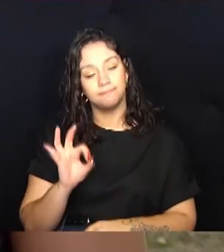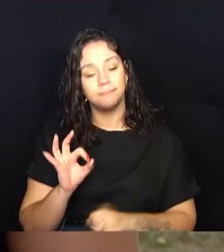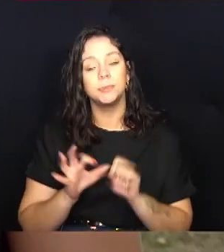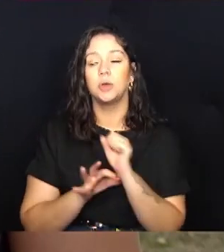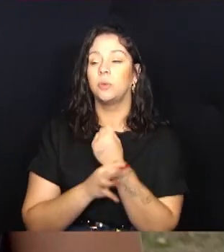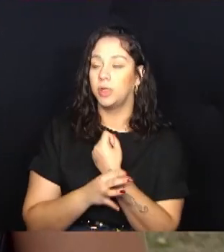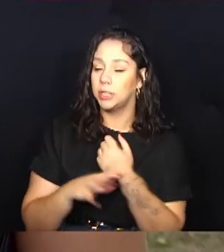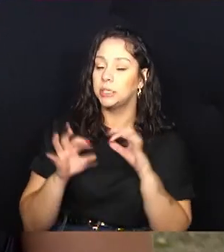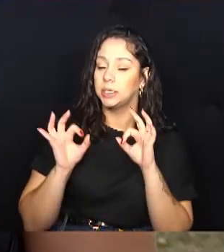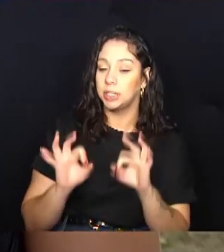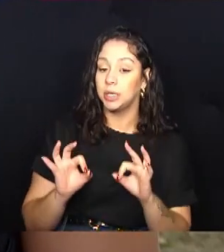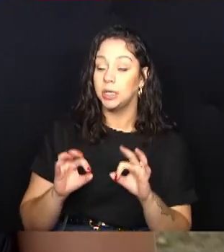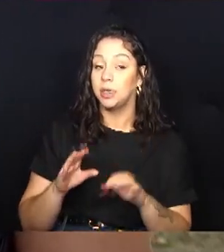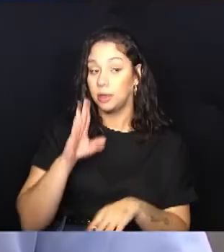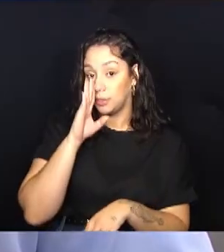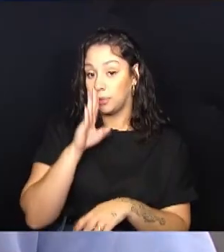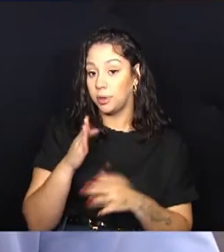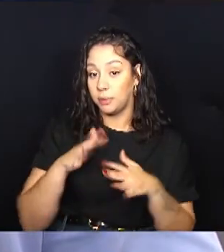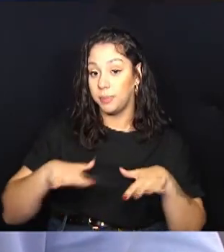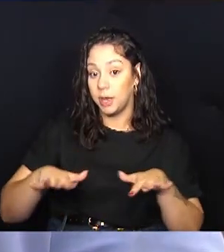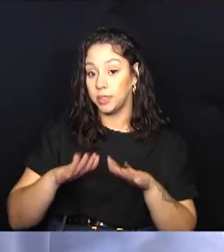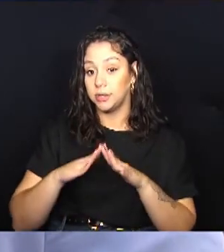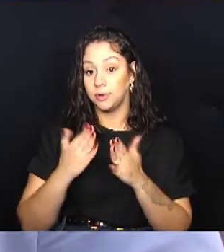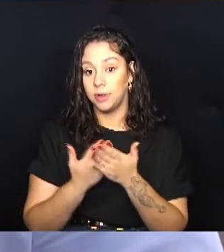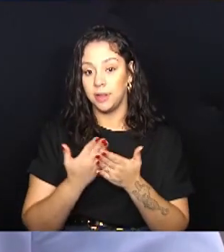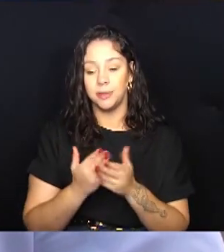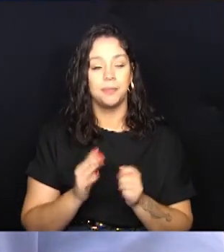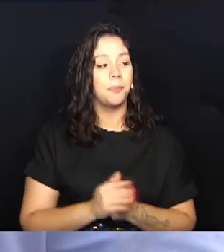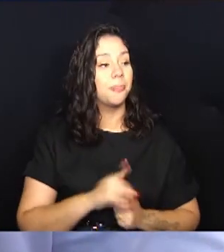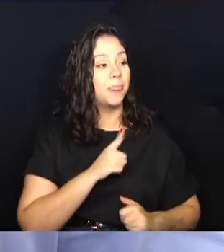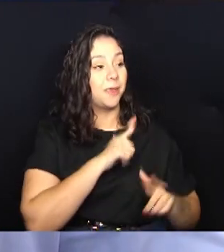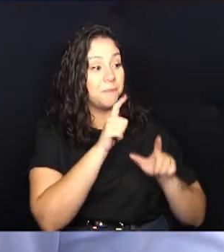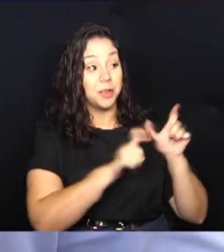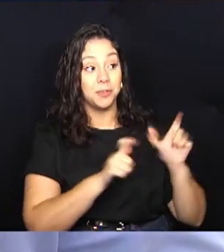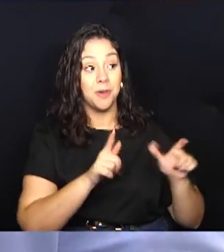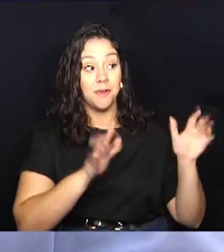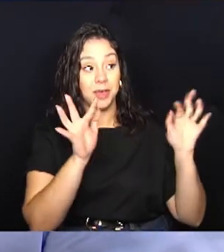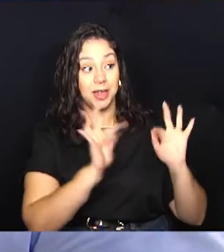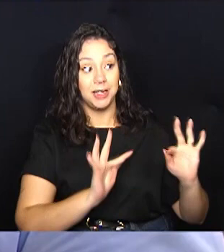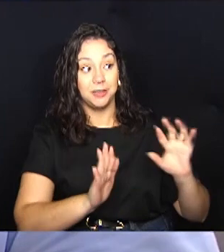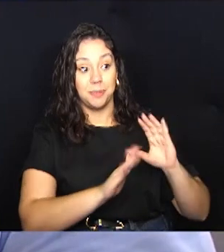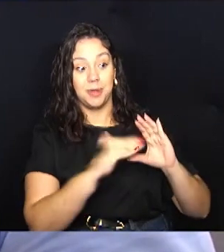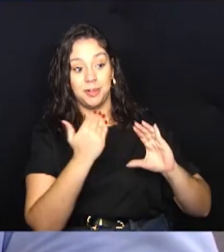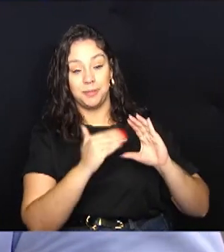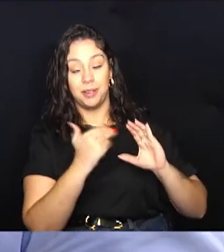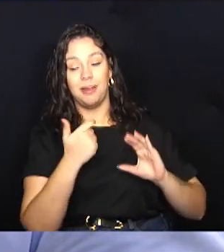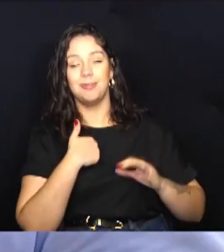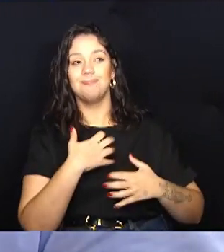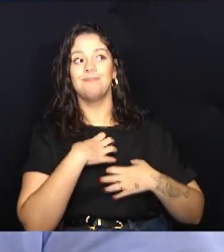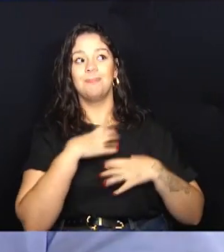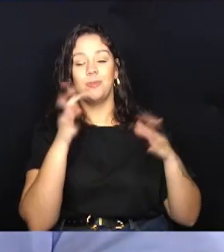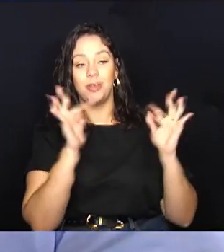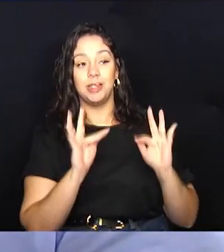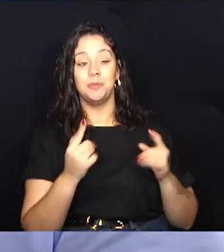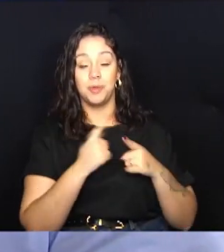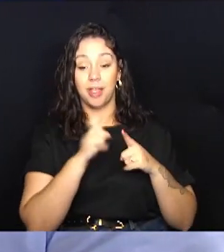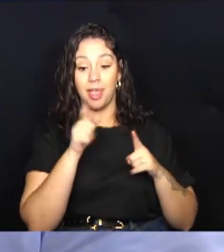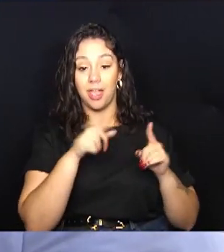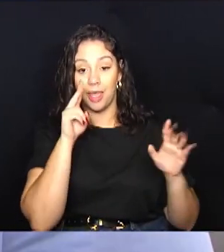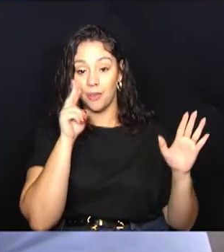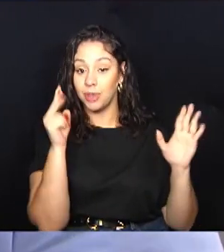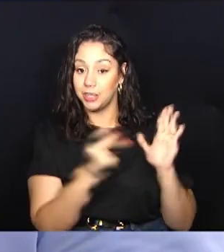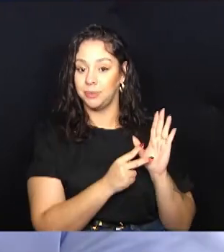certeza. Ainda mais no ambiente escolar, né? Tem um monte de gente feliz, mandando mensagem. Isso é gratificante, porque é um reconhecimento, né?